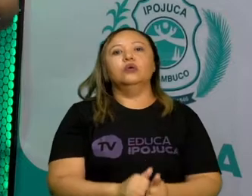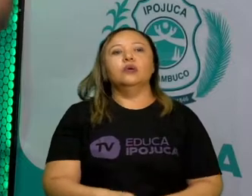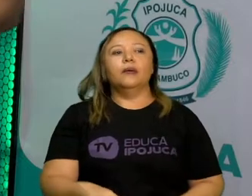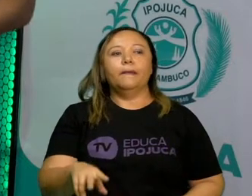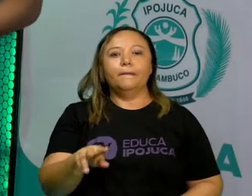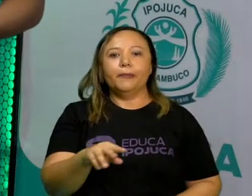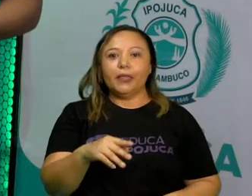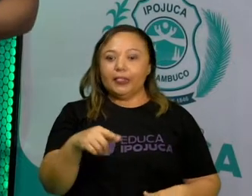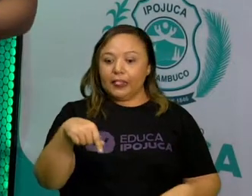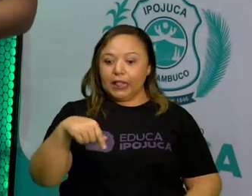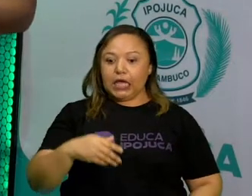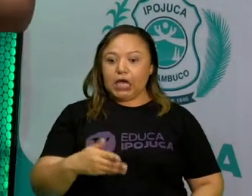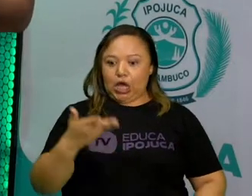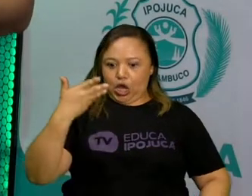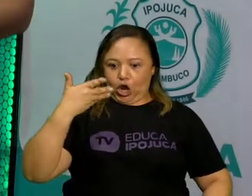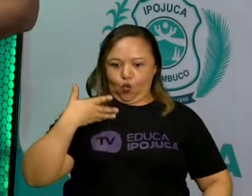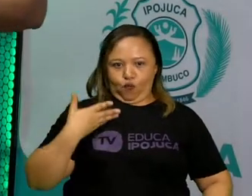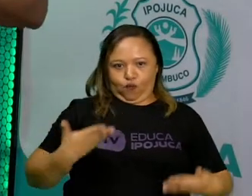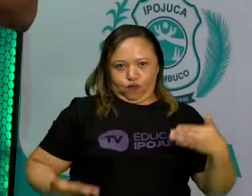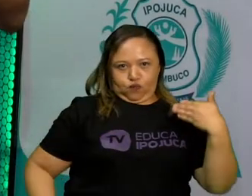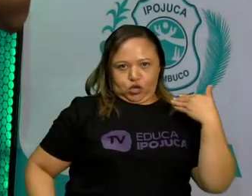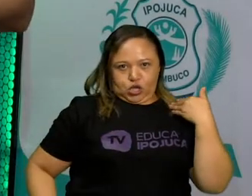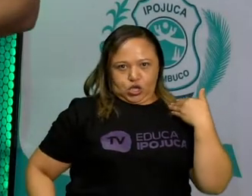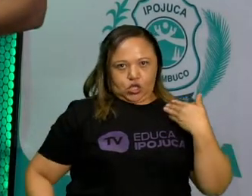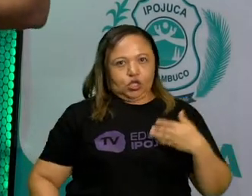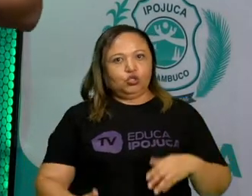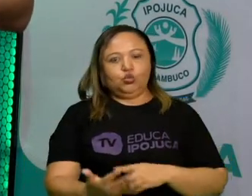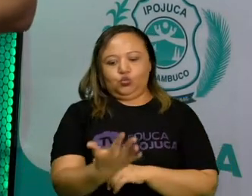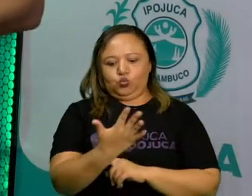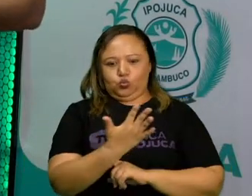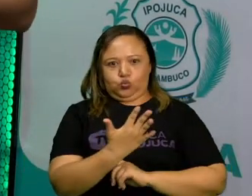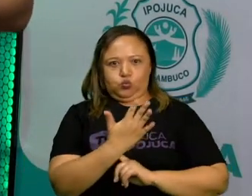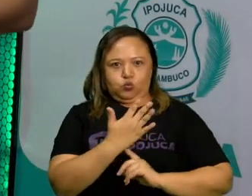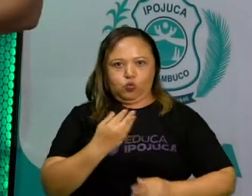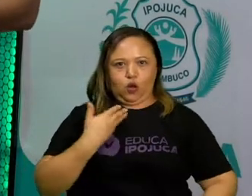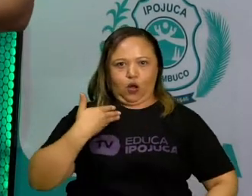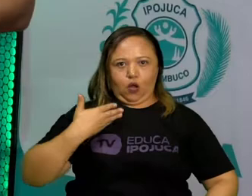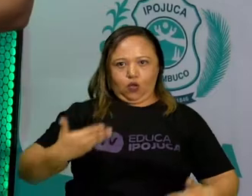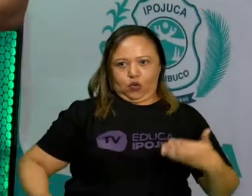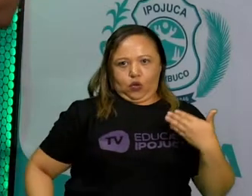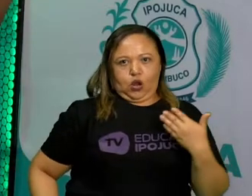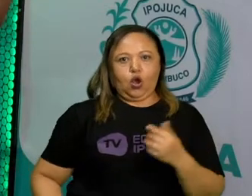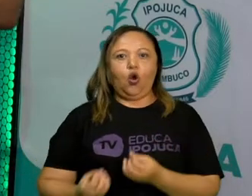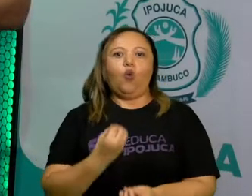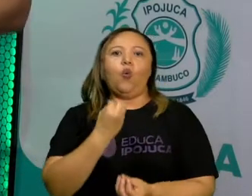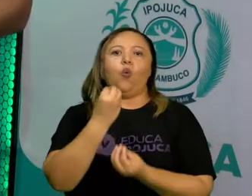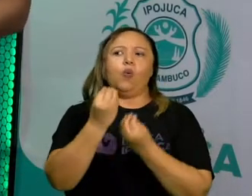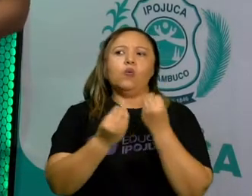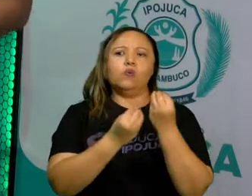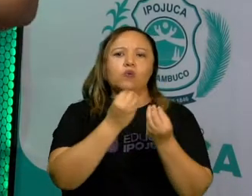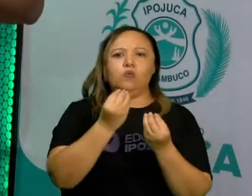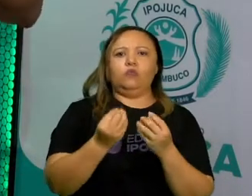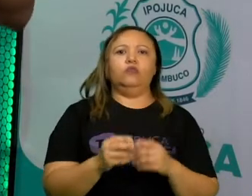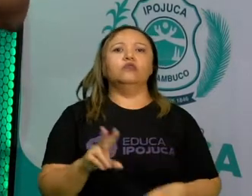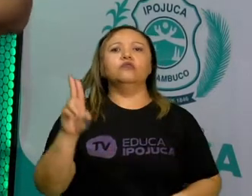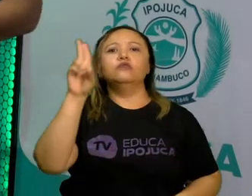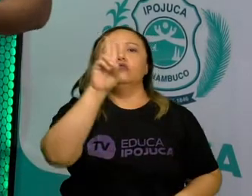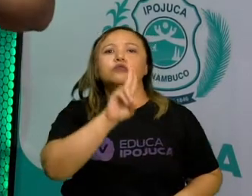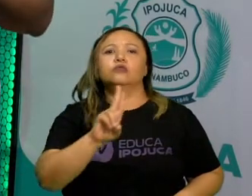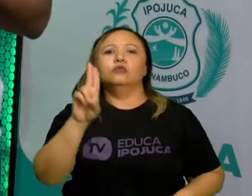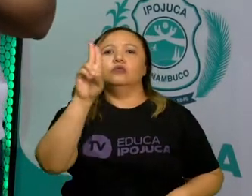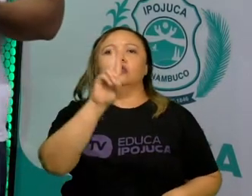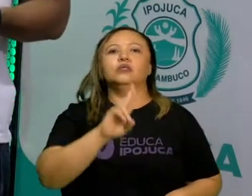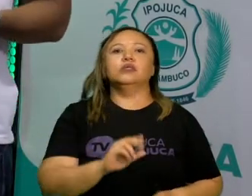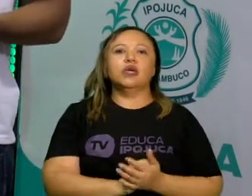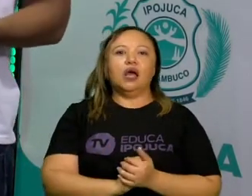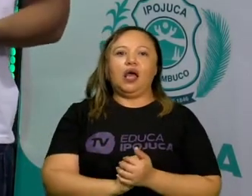nossas capacidades físicas. A nova forma de utilizarmos os equipamentos de realidade virtual, a nova